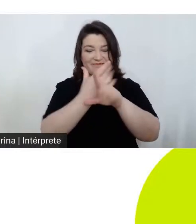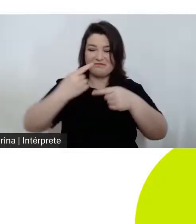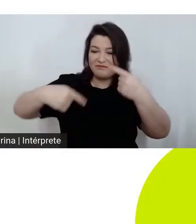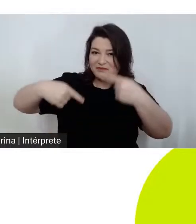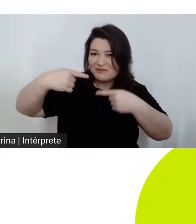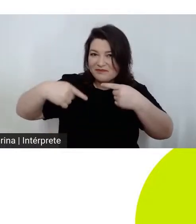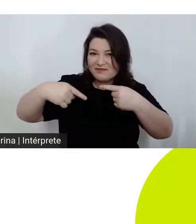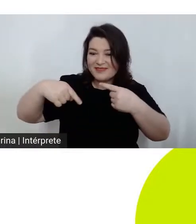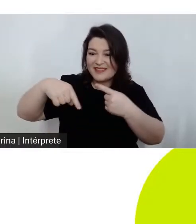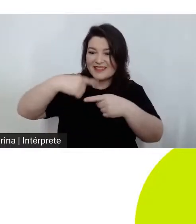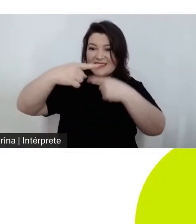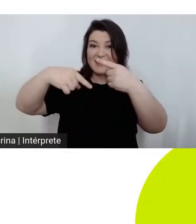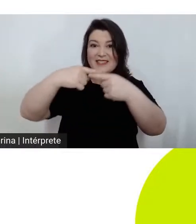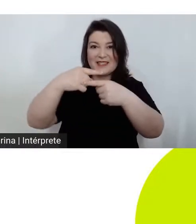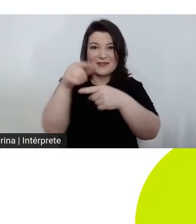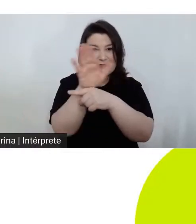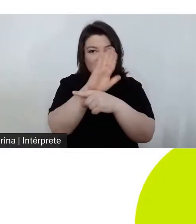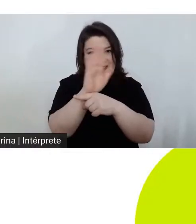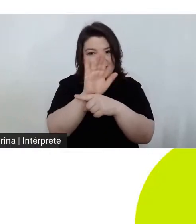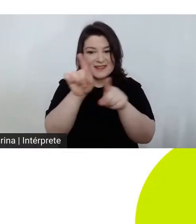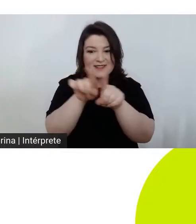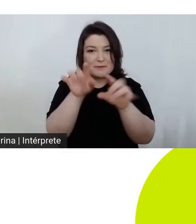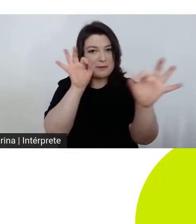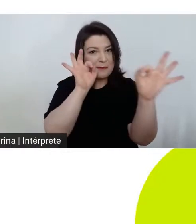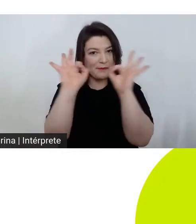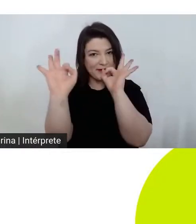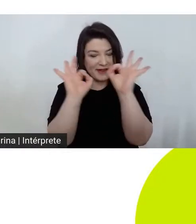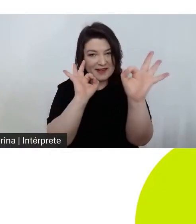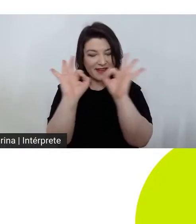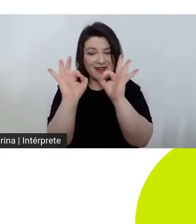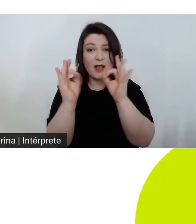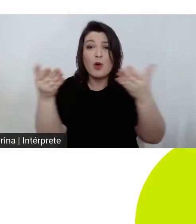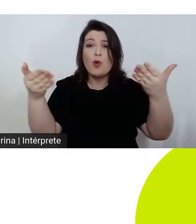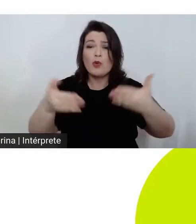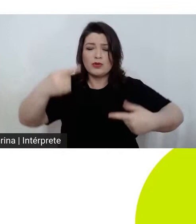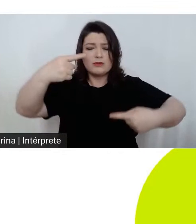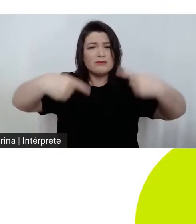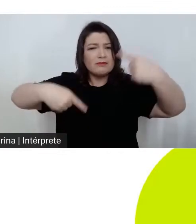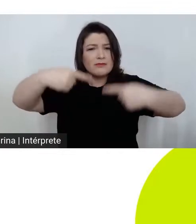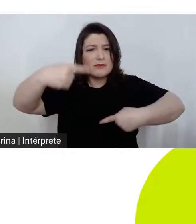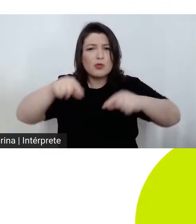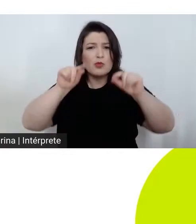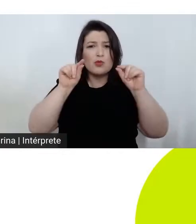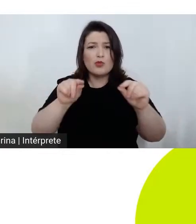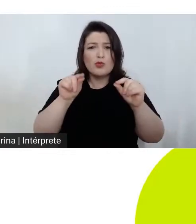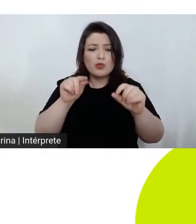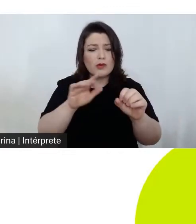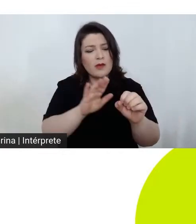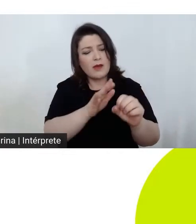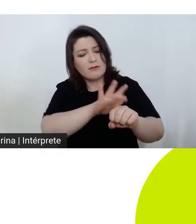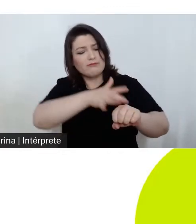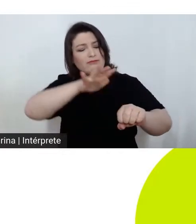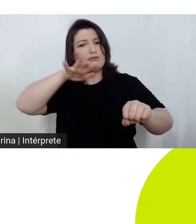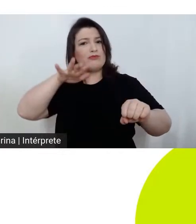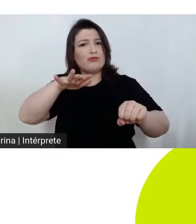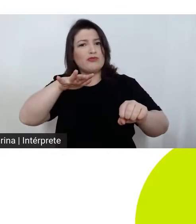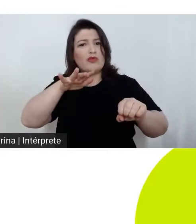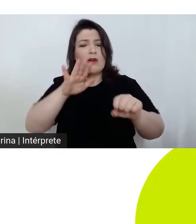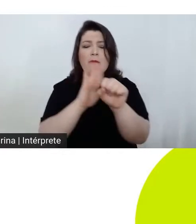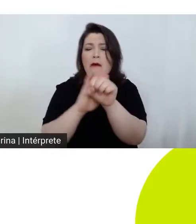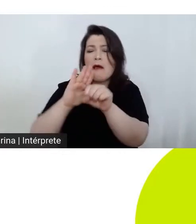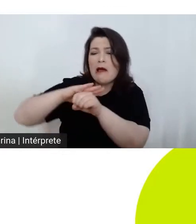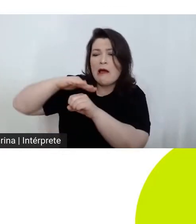ciclo de cinema e psicanálise. Hoje a gente vai debater o filme Joias Brutas, do Benny e do Josh